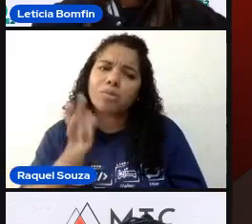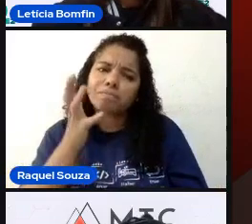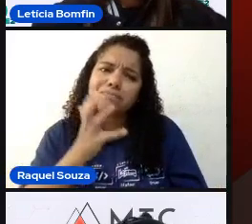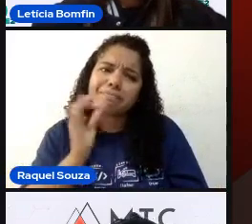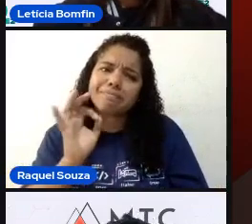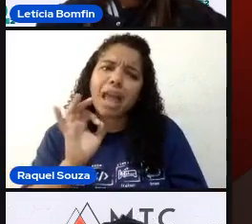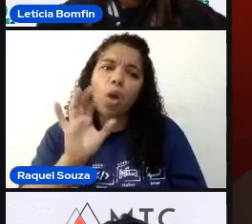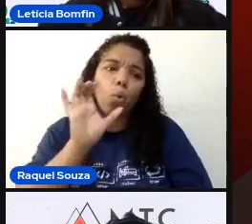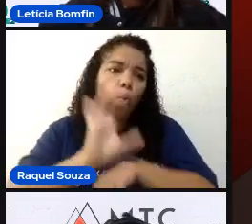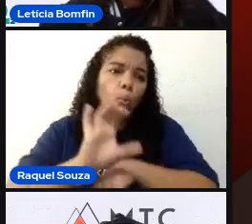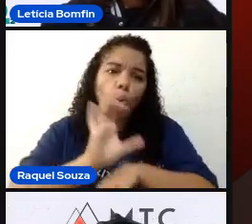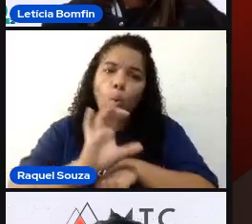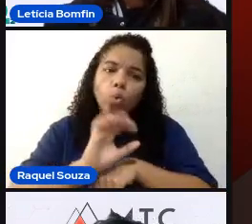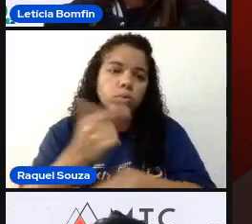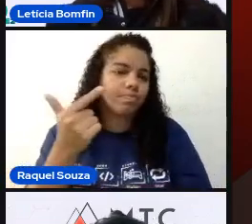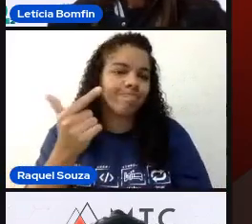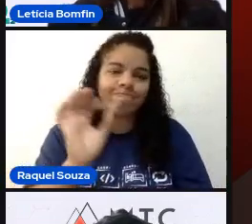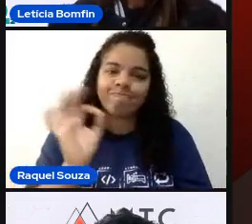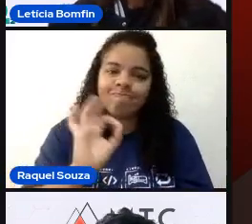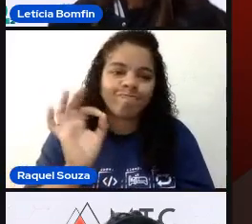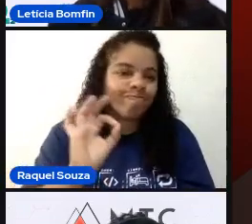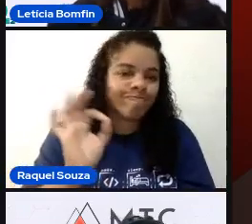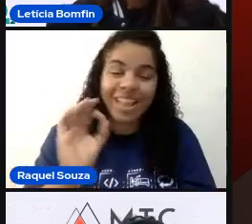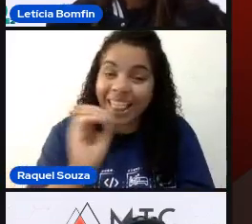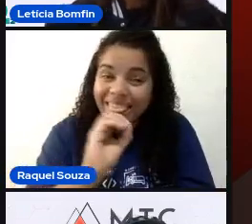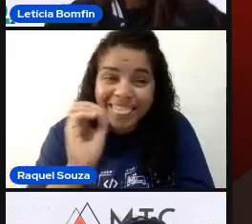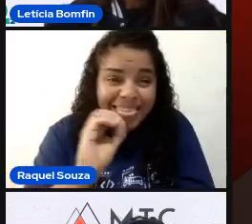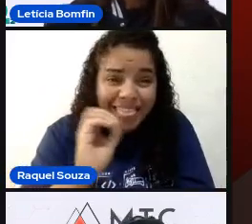curso é inexistente. Praticamente não existe.